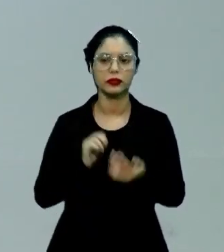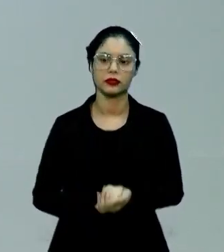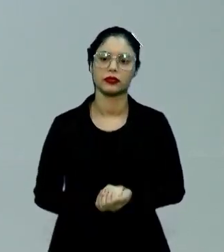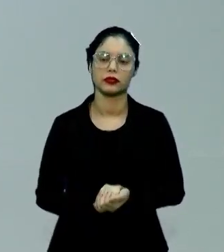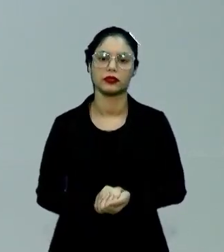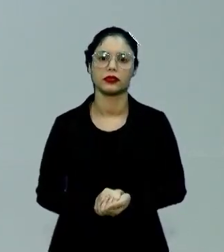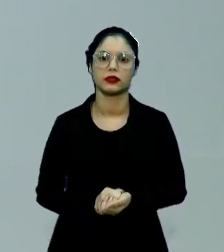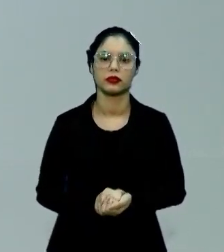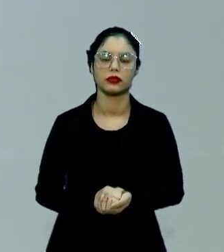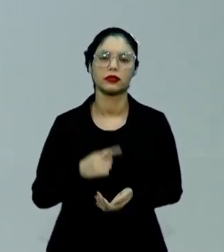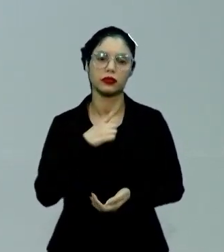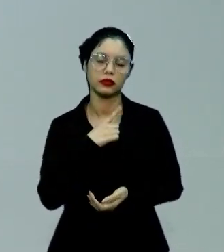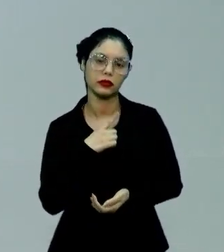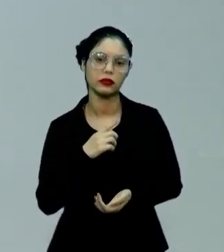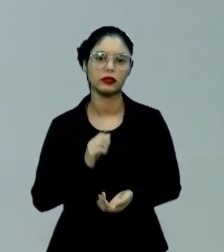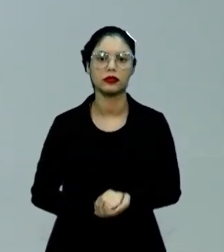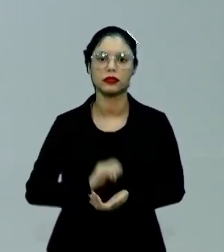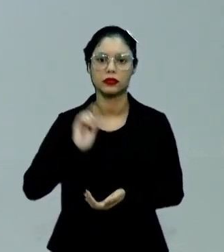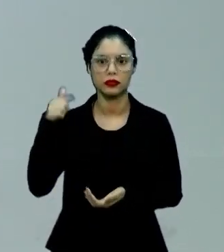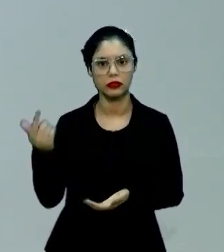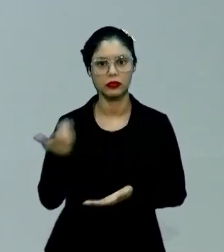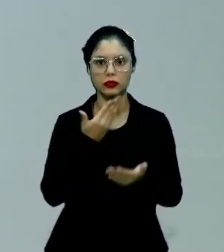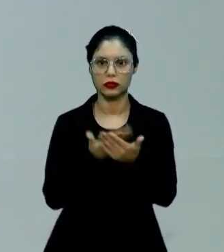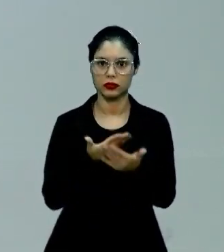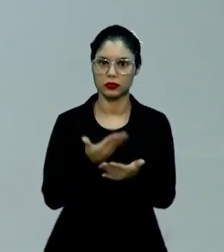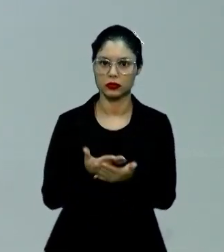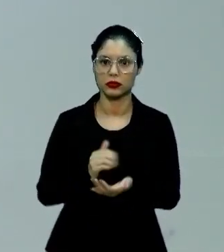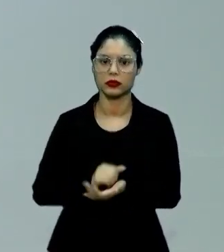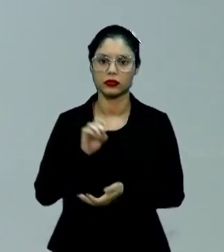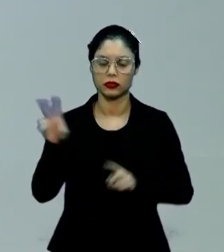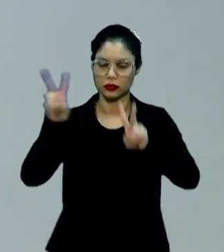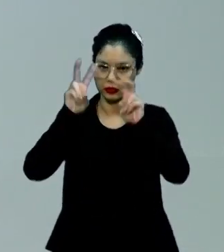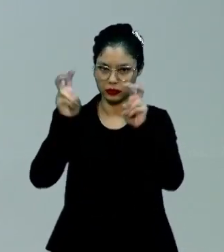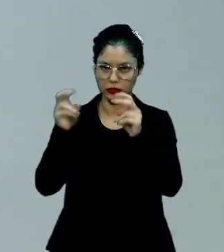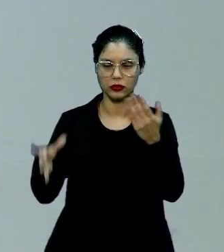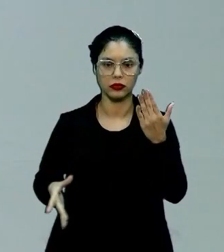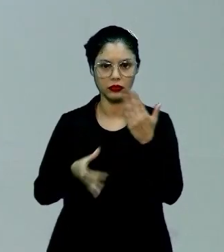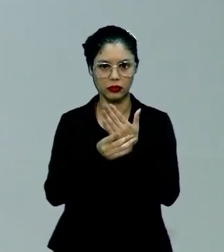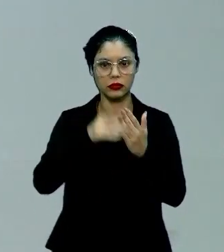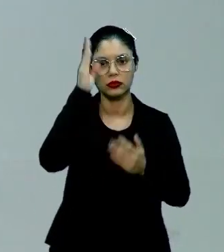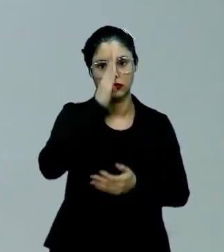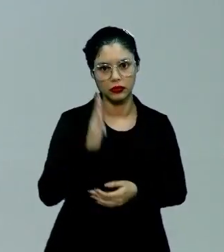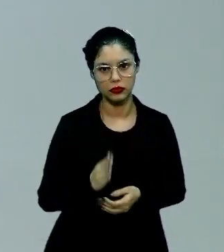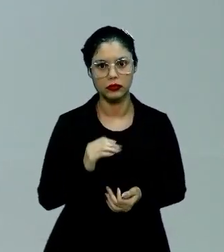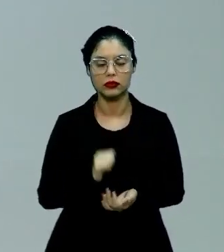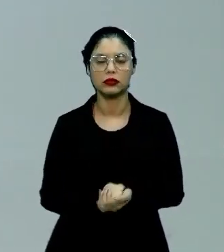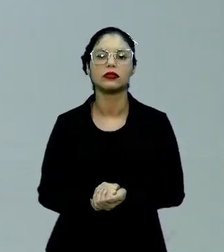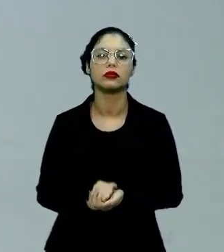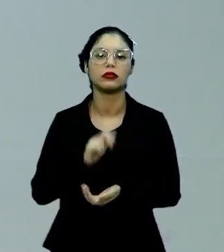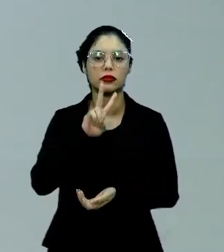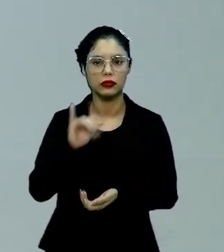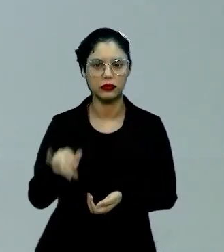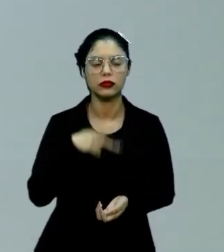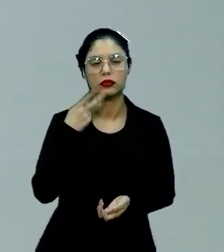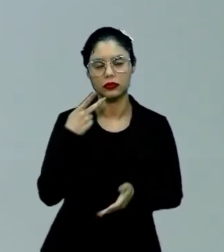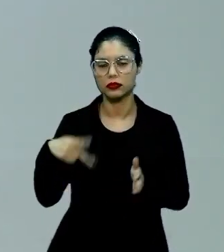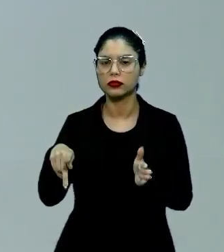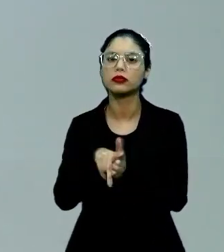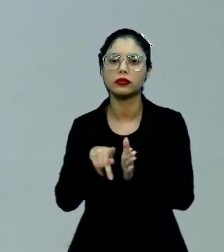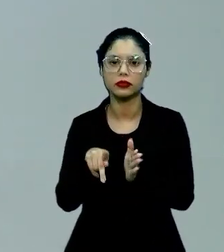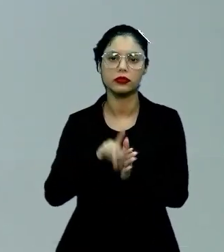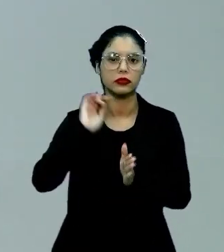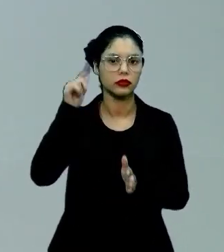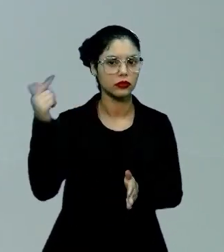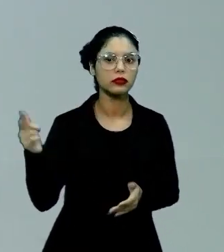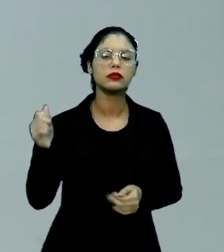Nós teremos posteriormente outras aulas sobre o realismo no Brasil em que a gente vai falar especificamente